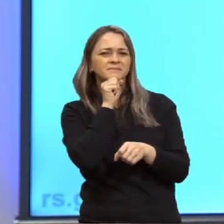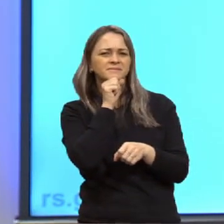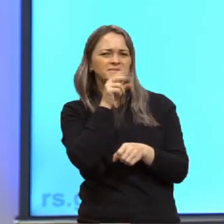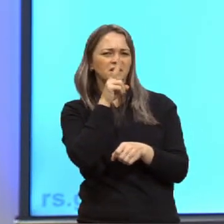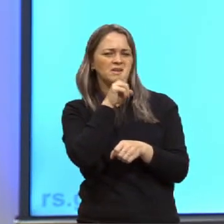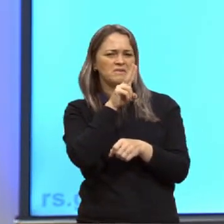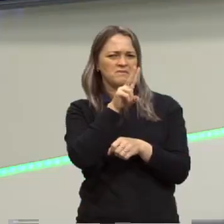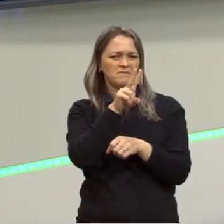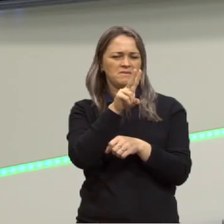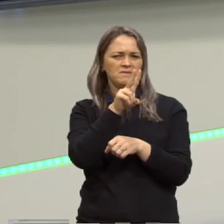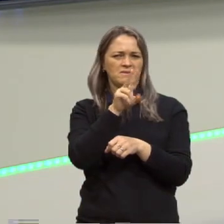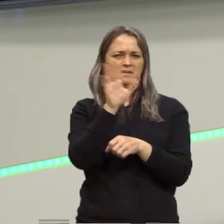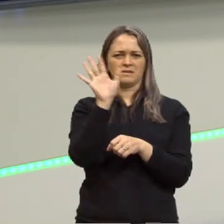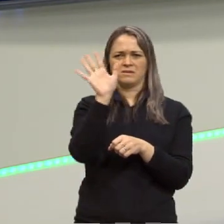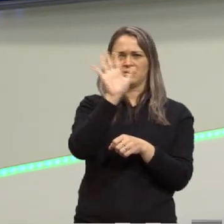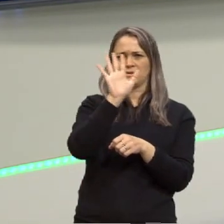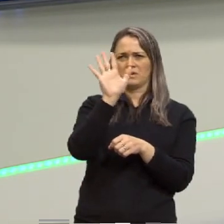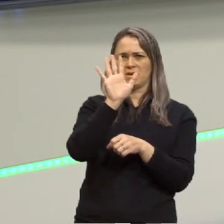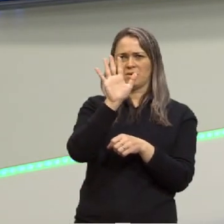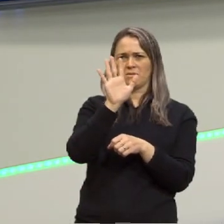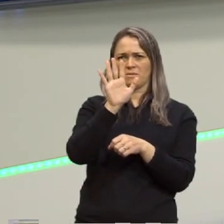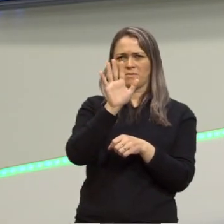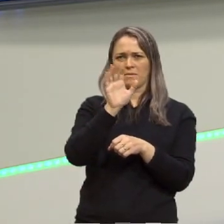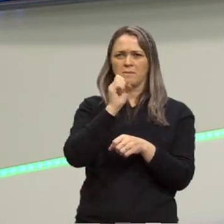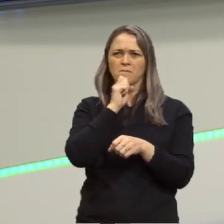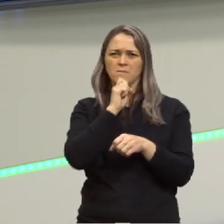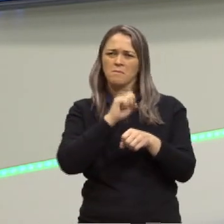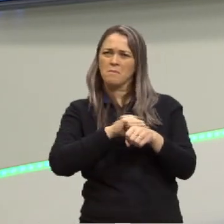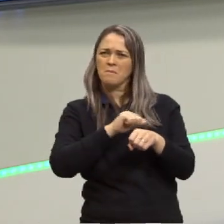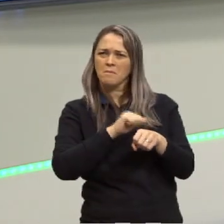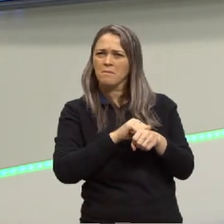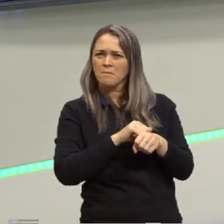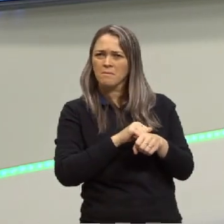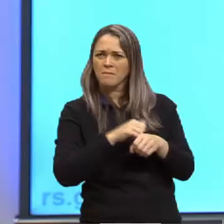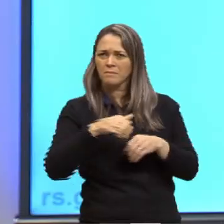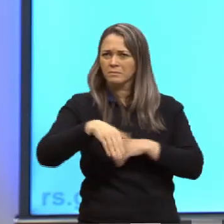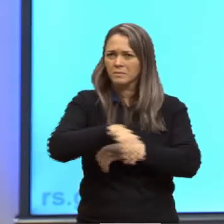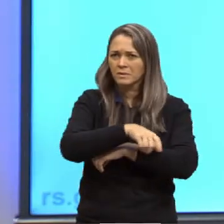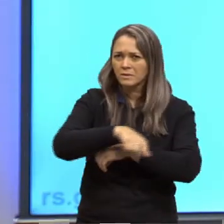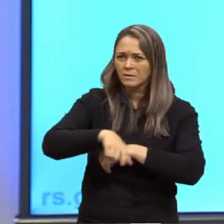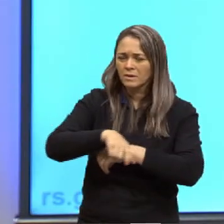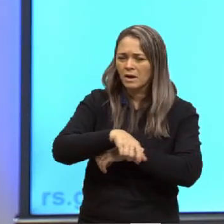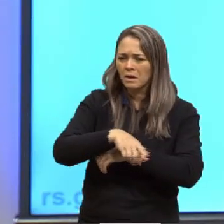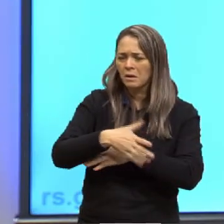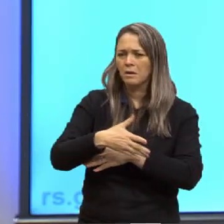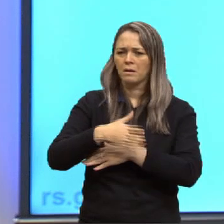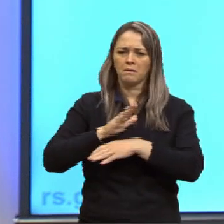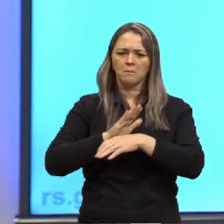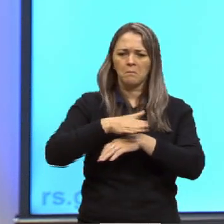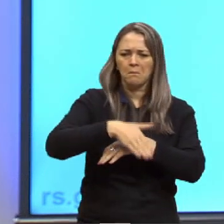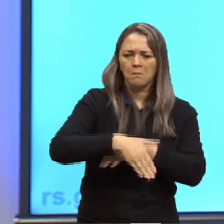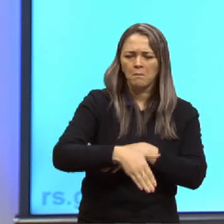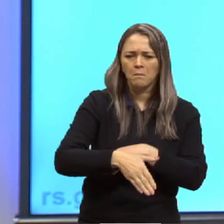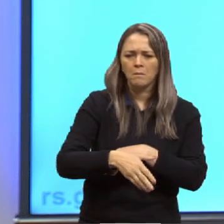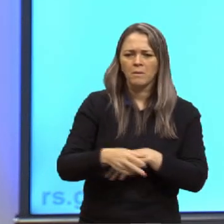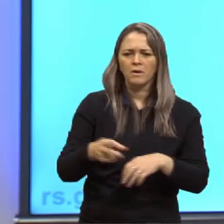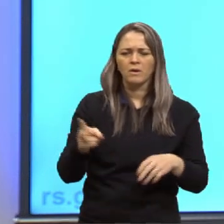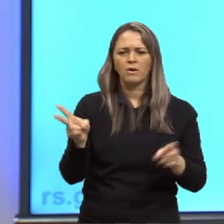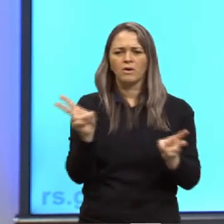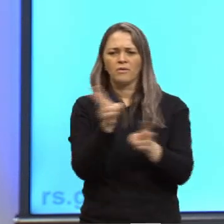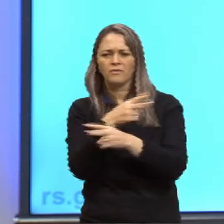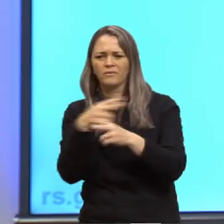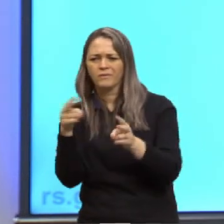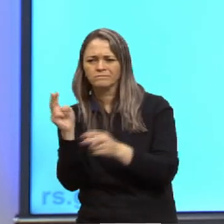dar tchau para alguém ou o vento tumultua as